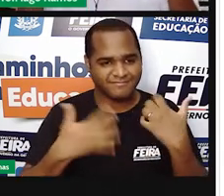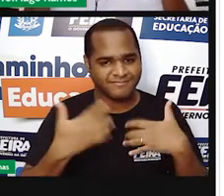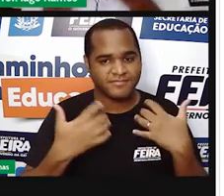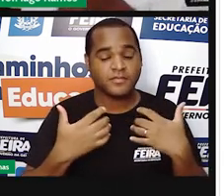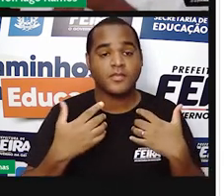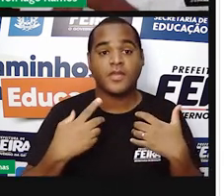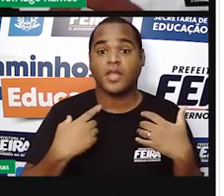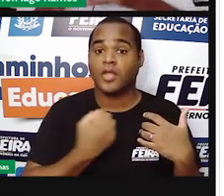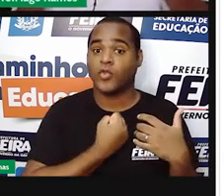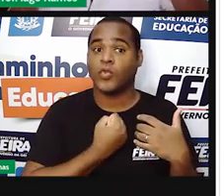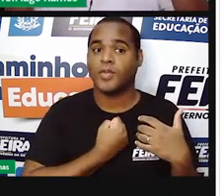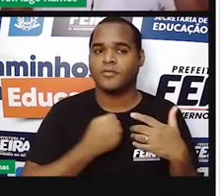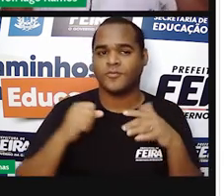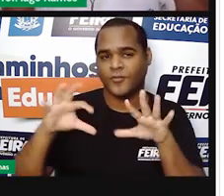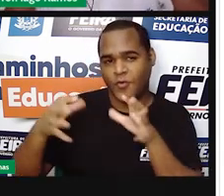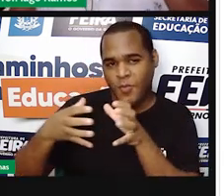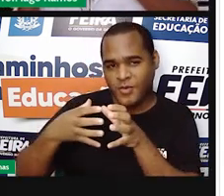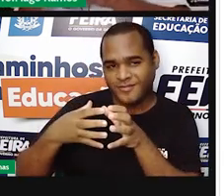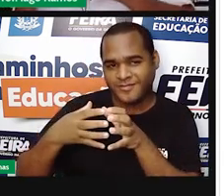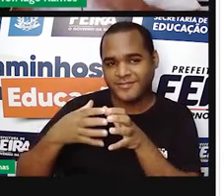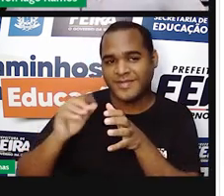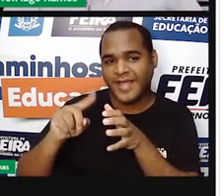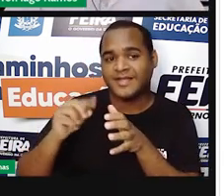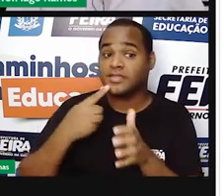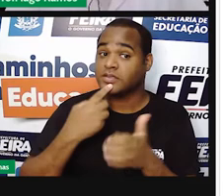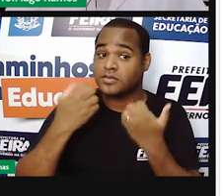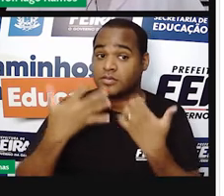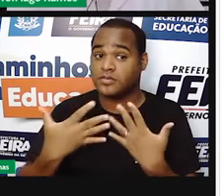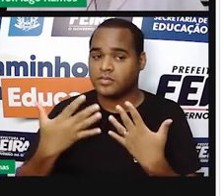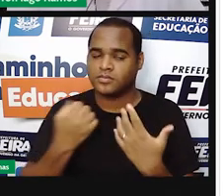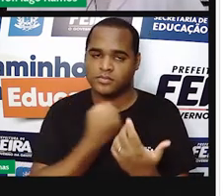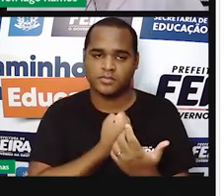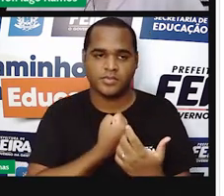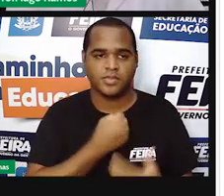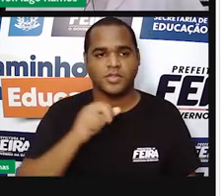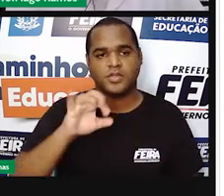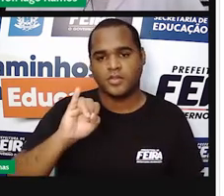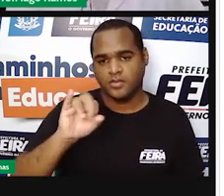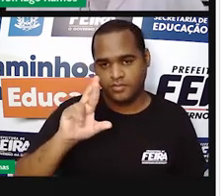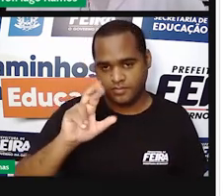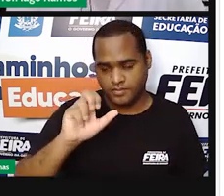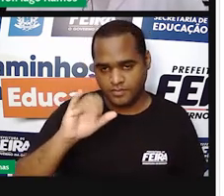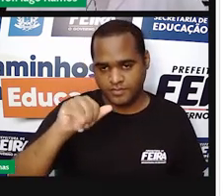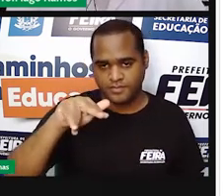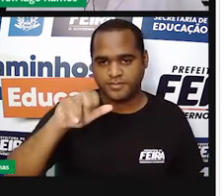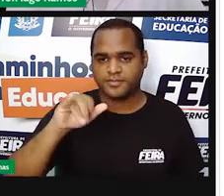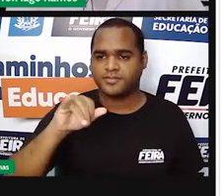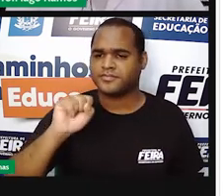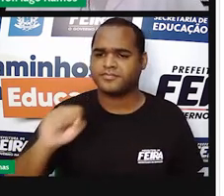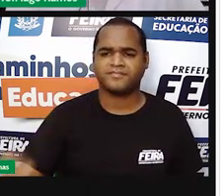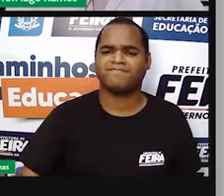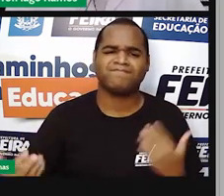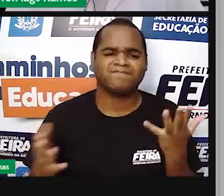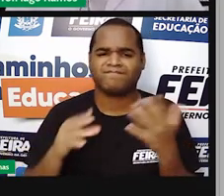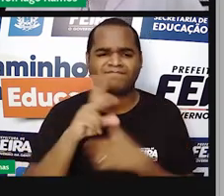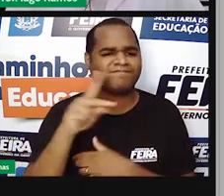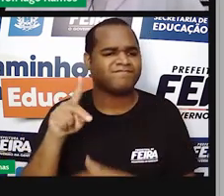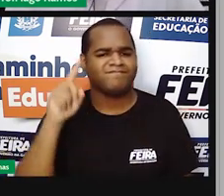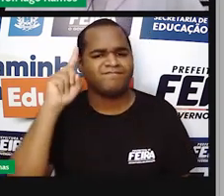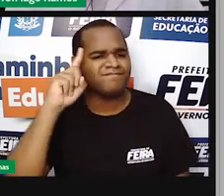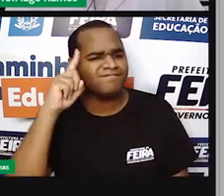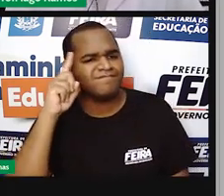Dentro do conjunto dos números reais está está os números irracionais. Mas professor, eu ainda estou